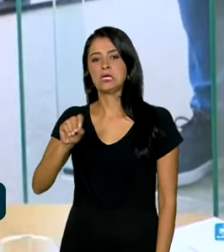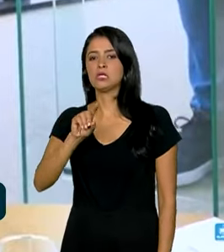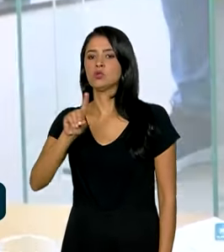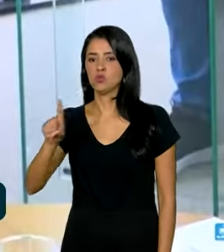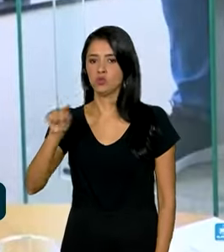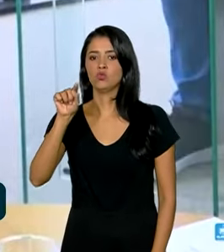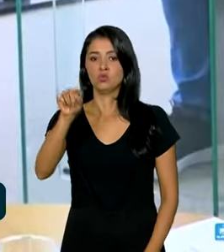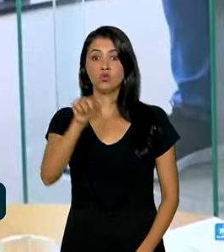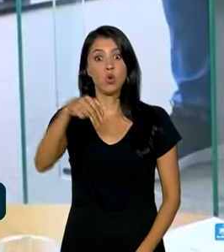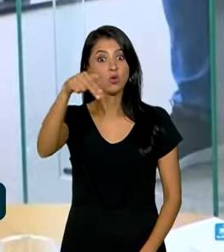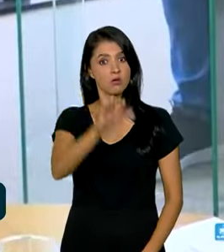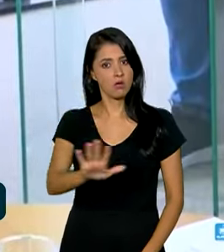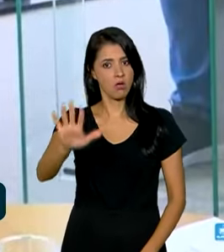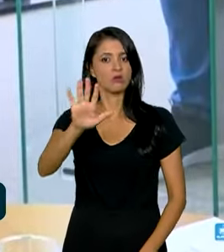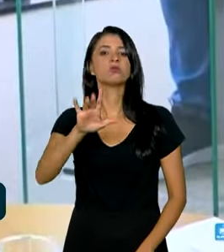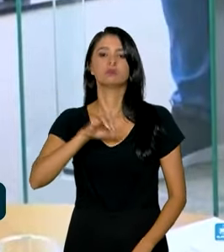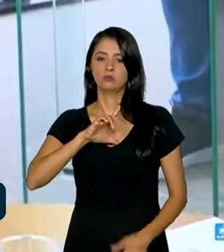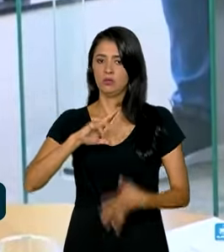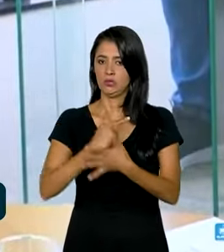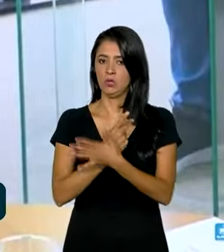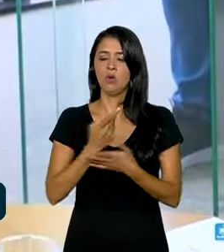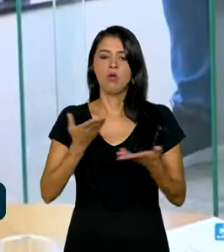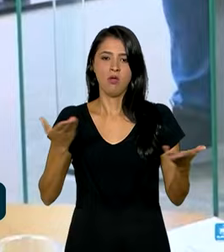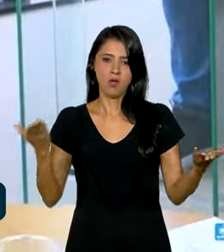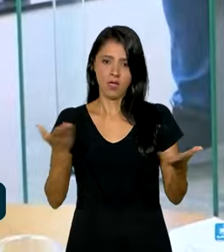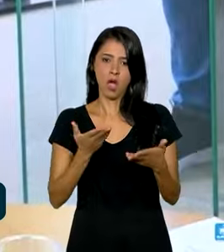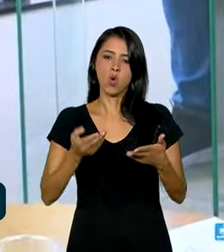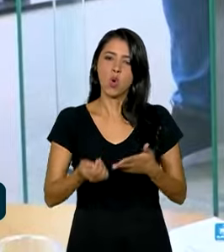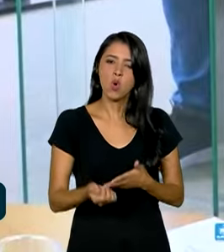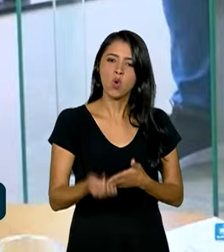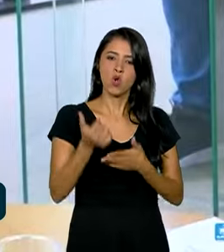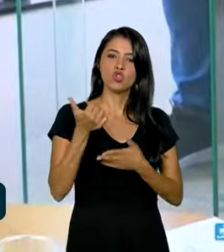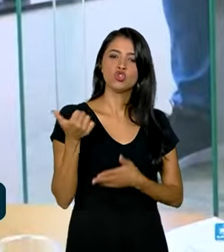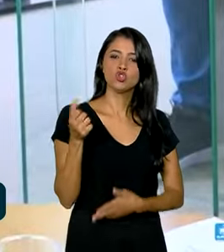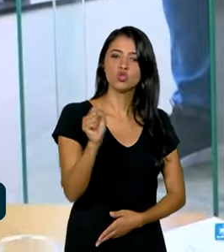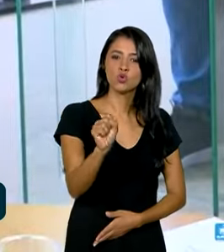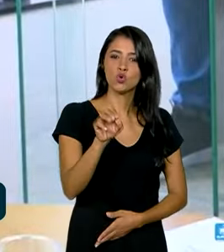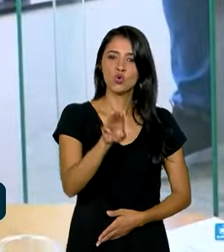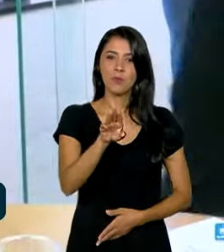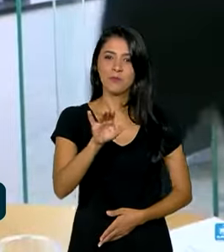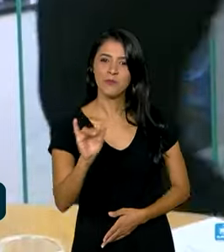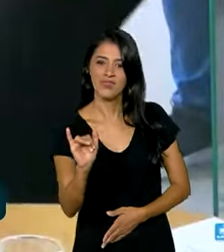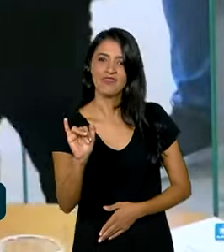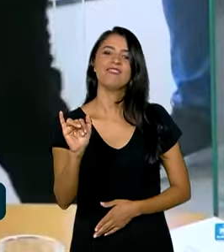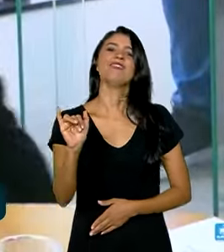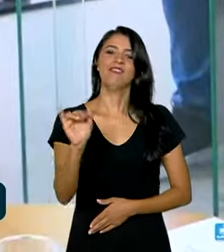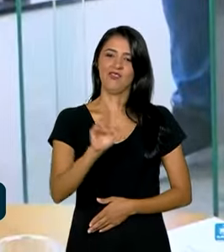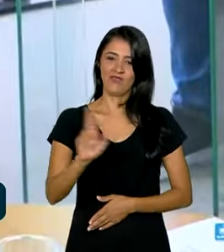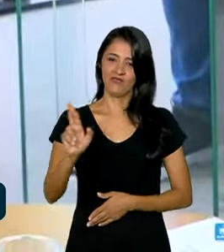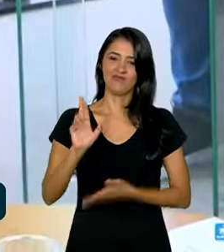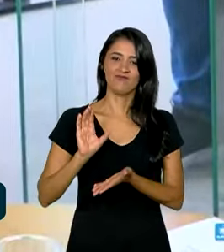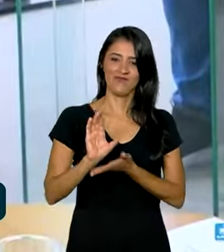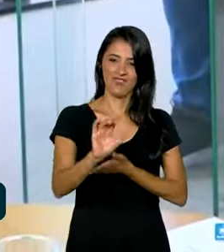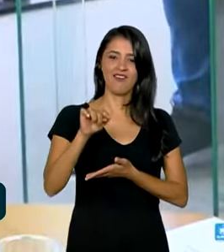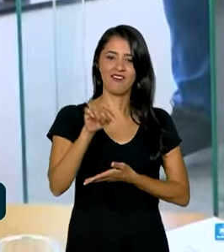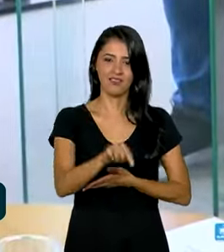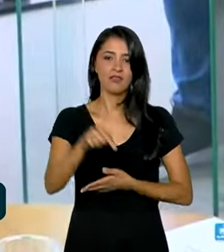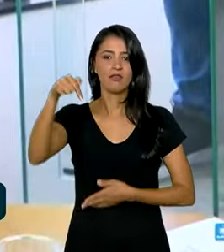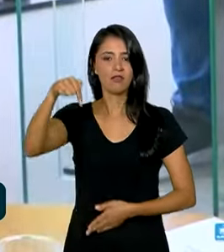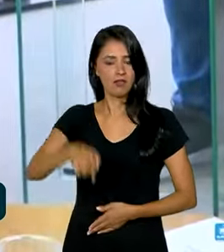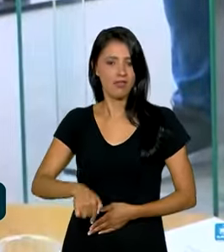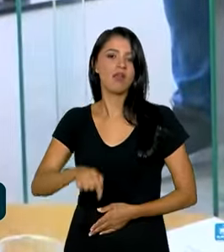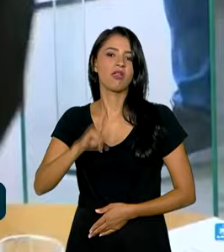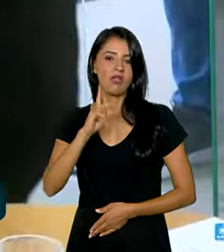Nordeste do país. Esse ano, nós vamos nos aproximar, governador, do investimento de 18 bilhões de reais no Brasil. E aqui em Alagoas,